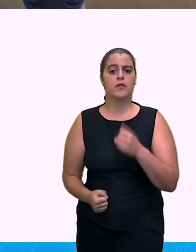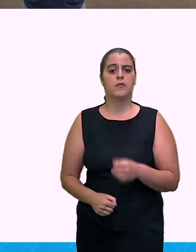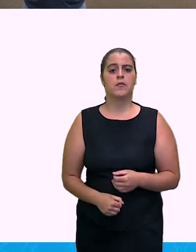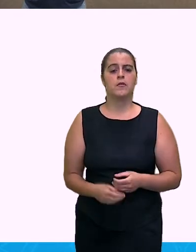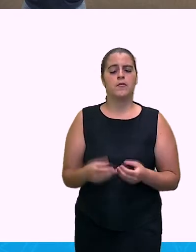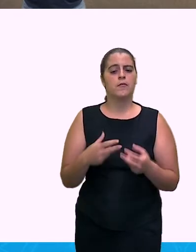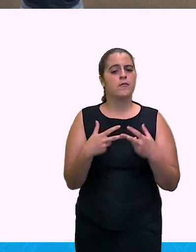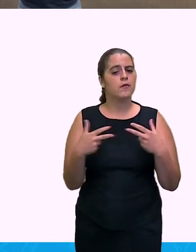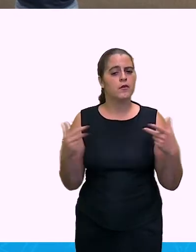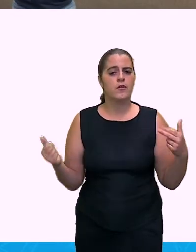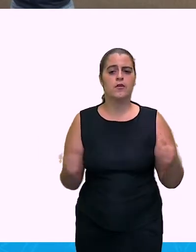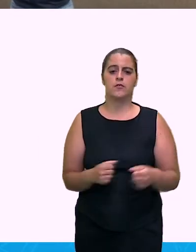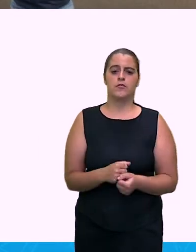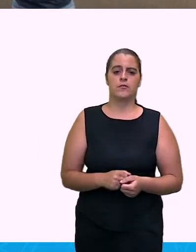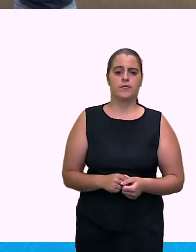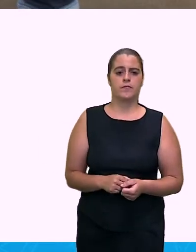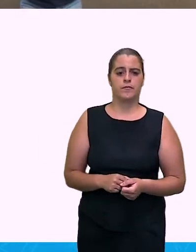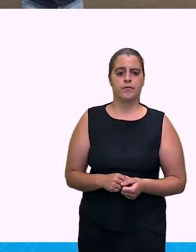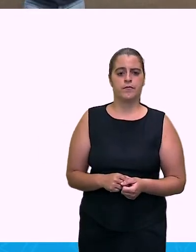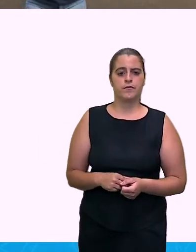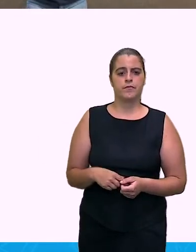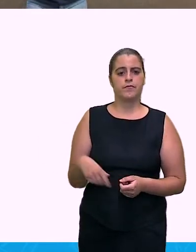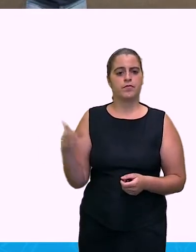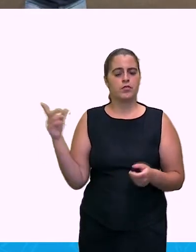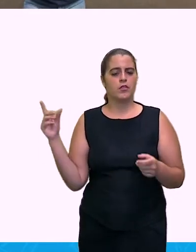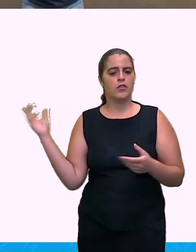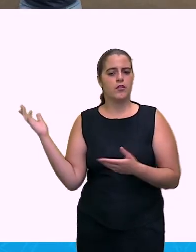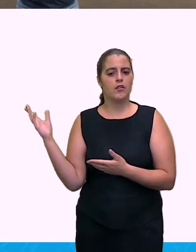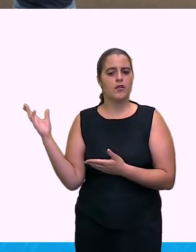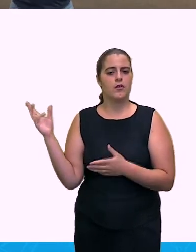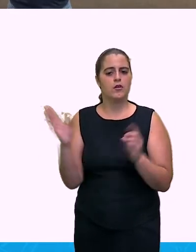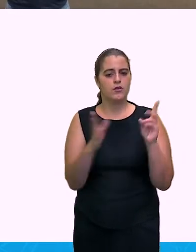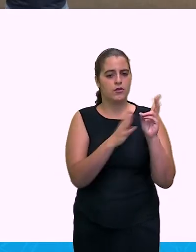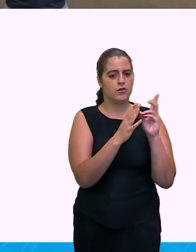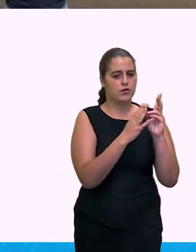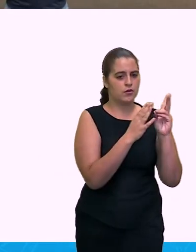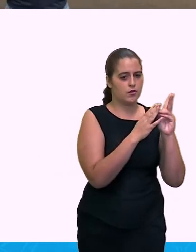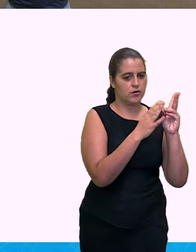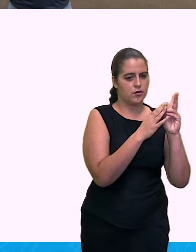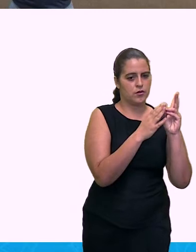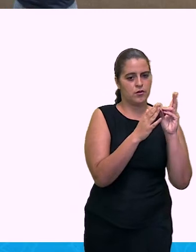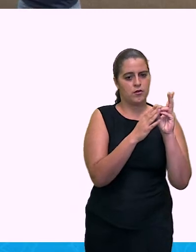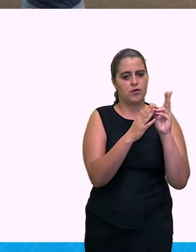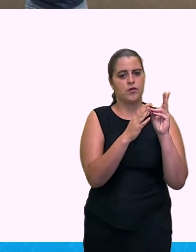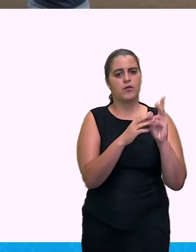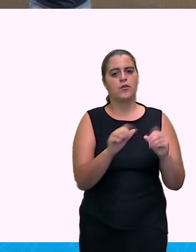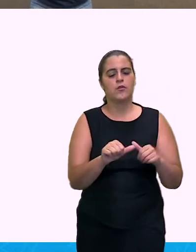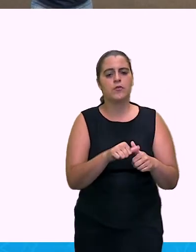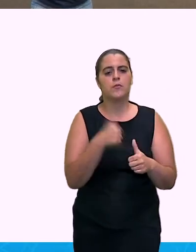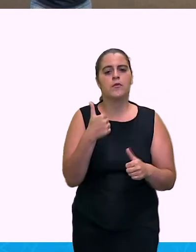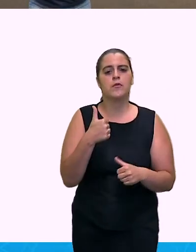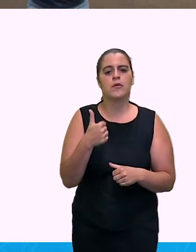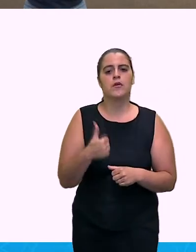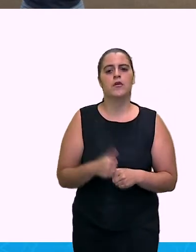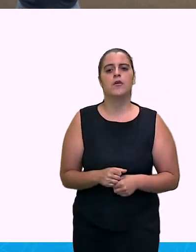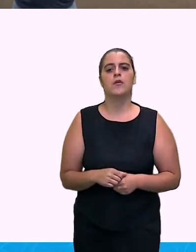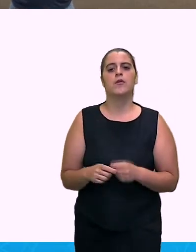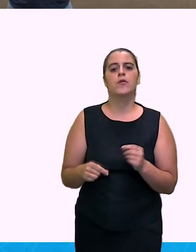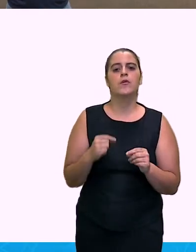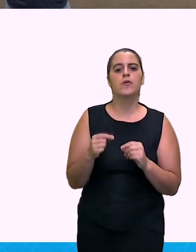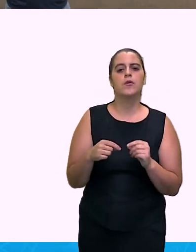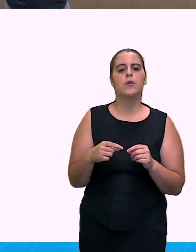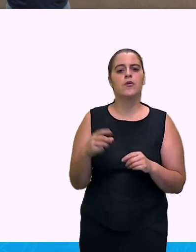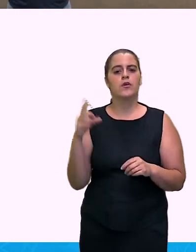muito, muito, muito, muito mesmo. Os povos indígenas foram os primeiros habitantes do Brasil no passado. Quando